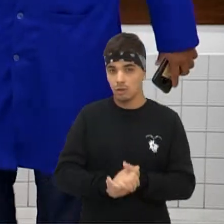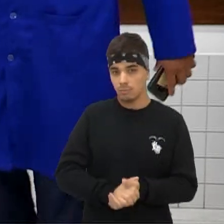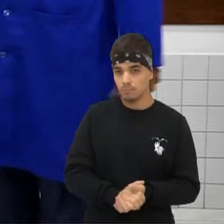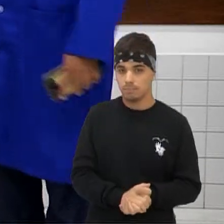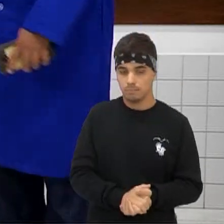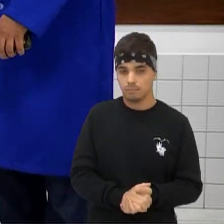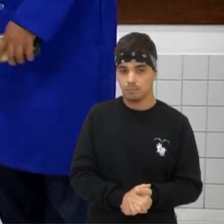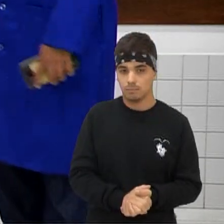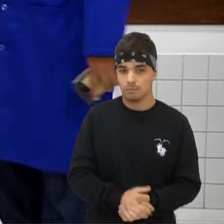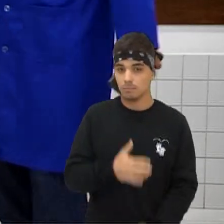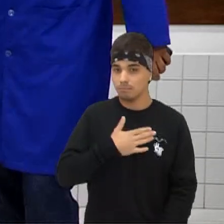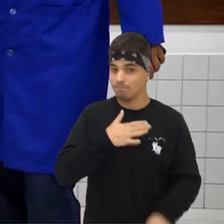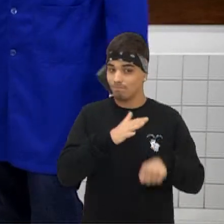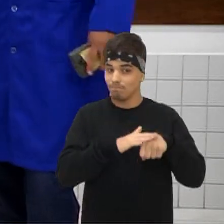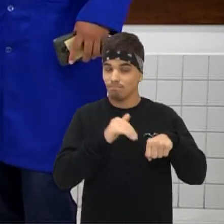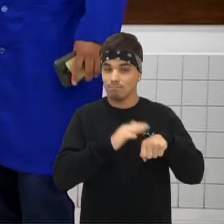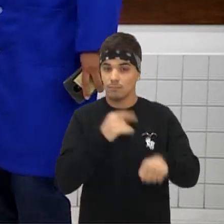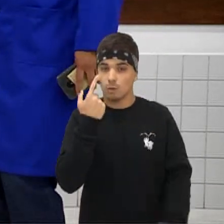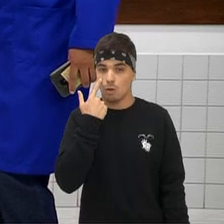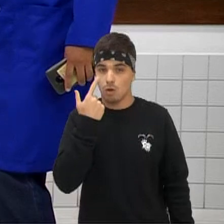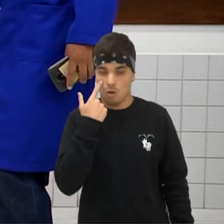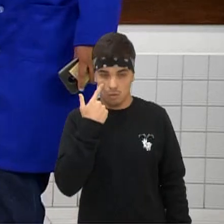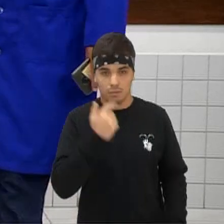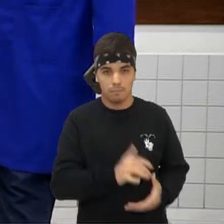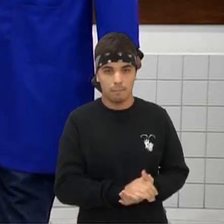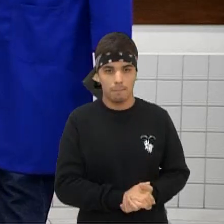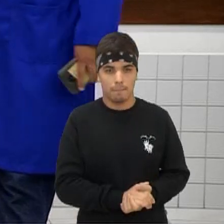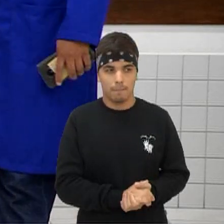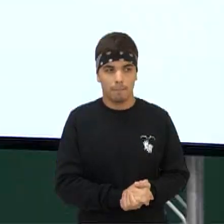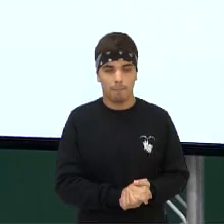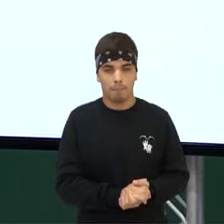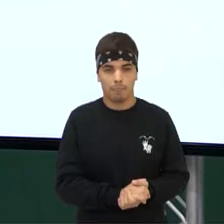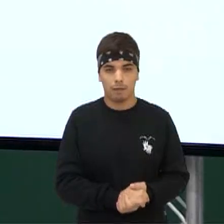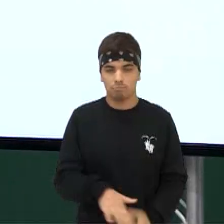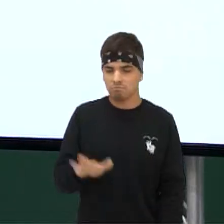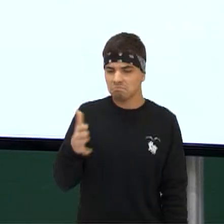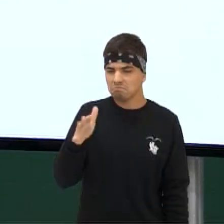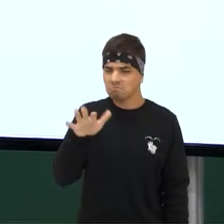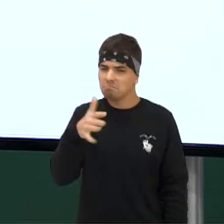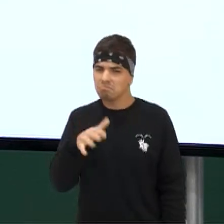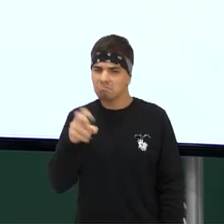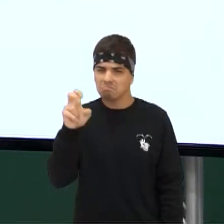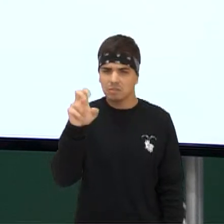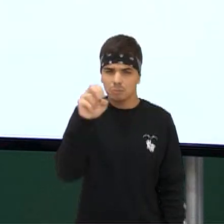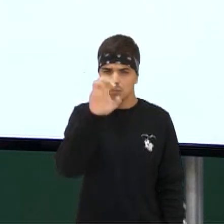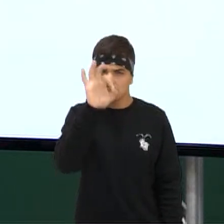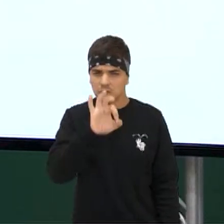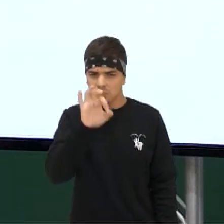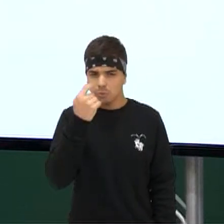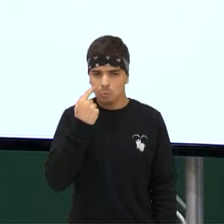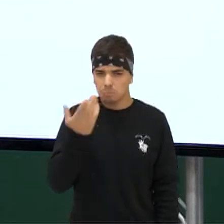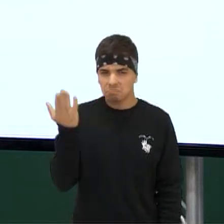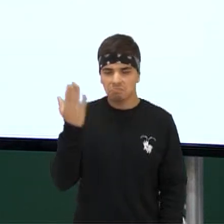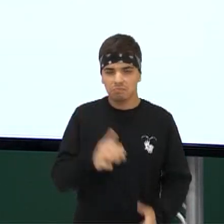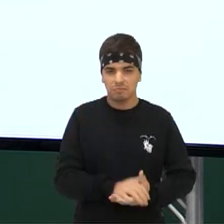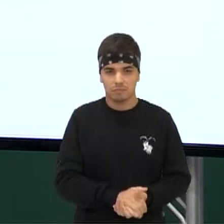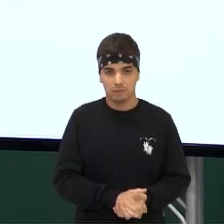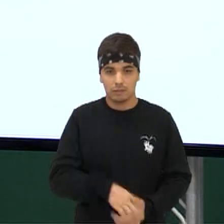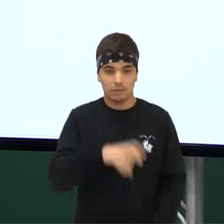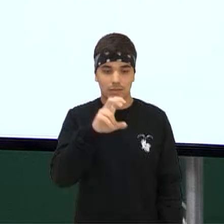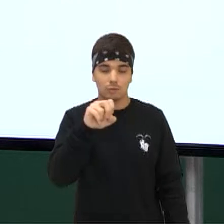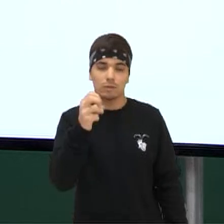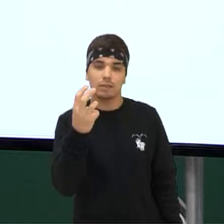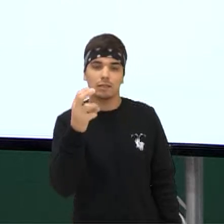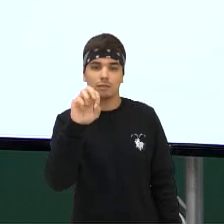queridos, quase Nós temos, deu um meio a meio ali, querida Veja, o pessoal assinalou